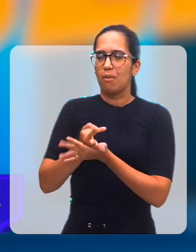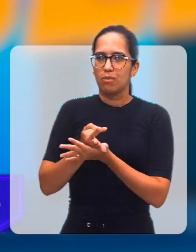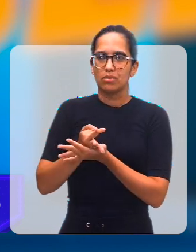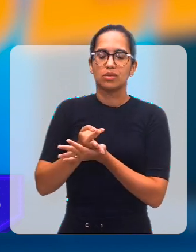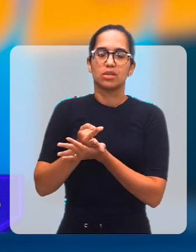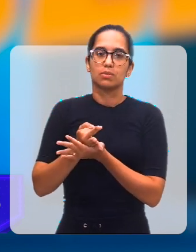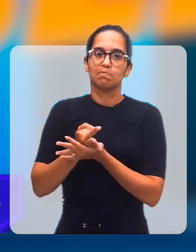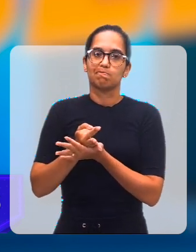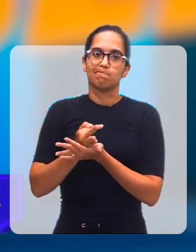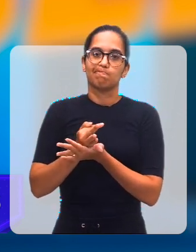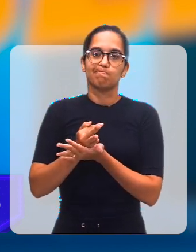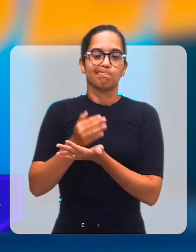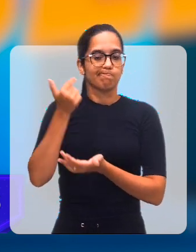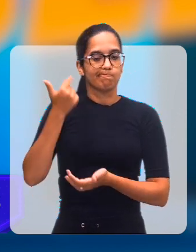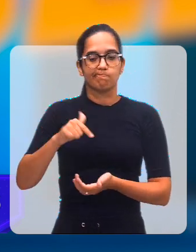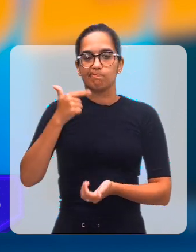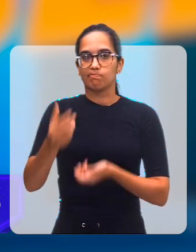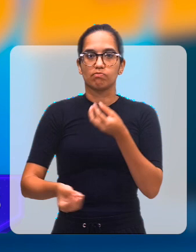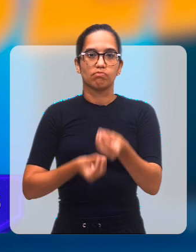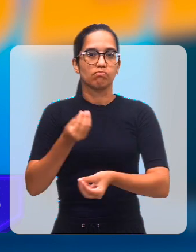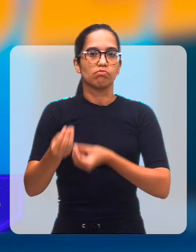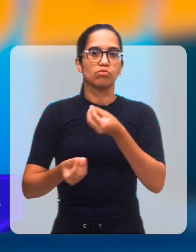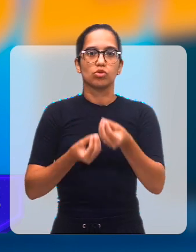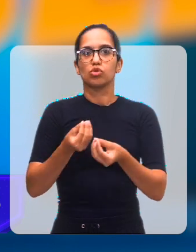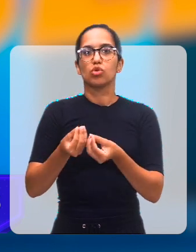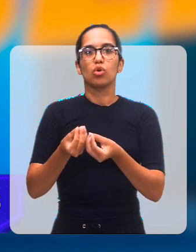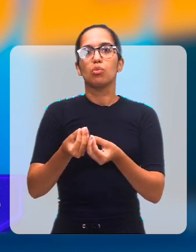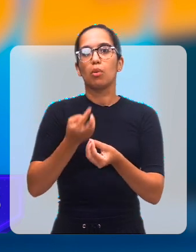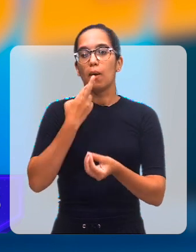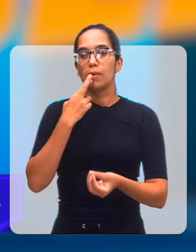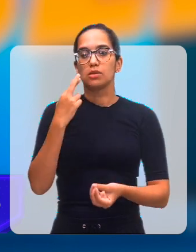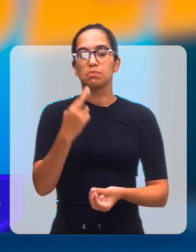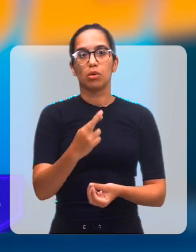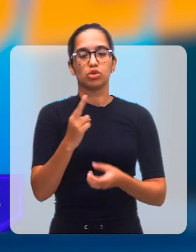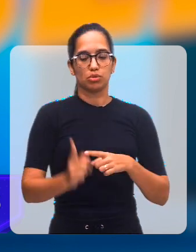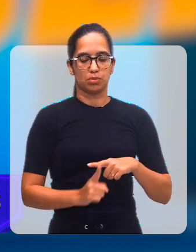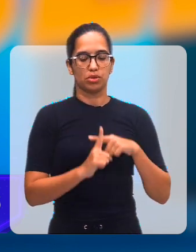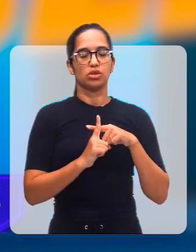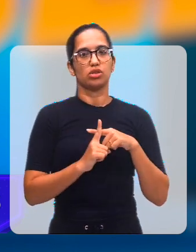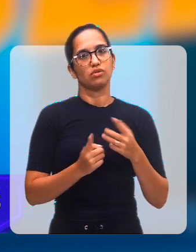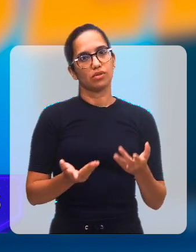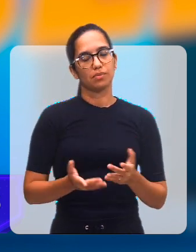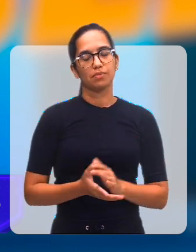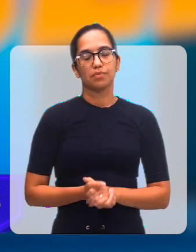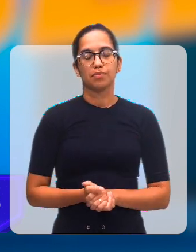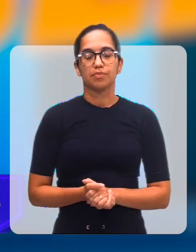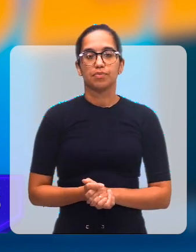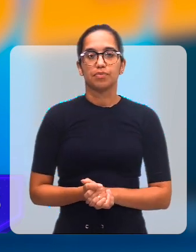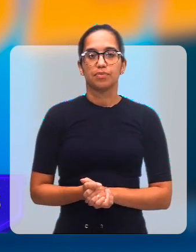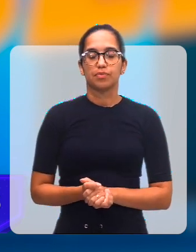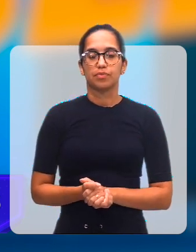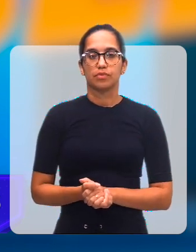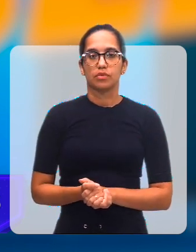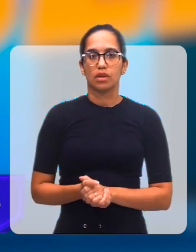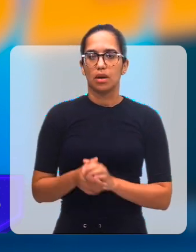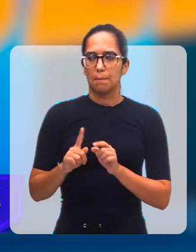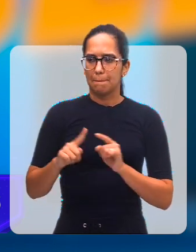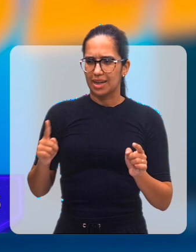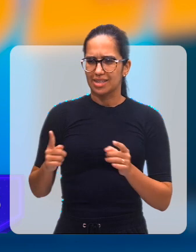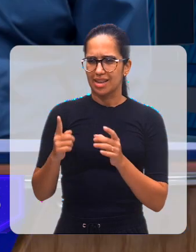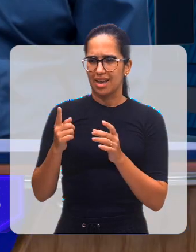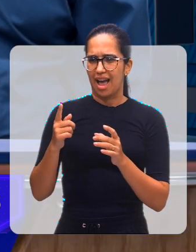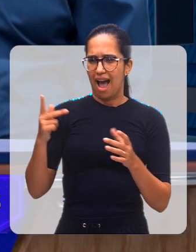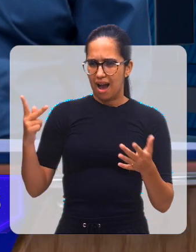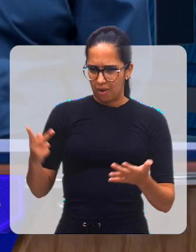faltas, realmente a gente não tem como ter o resultado desejado. Mas acontece com